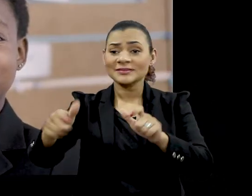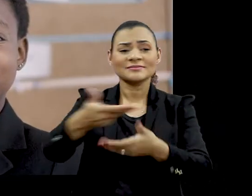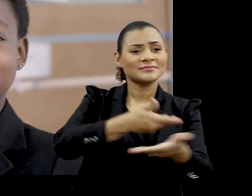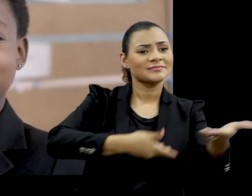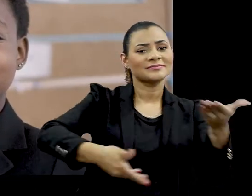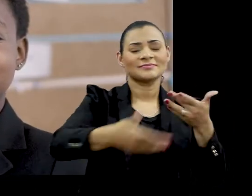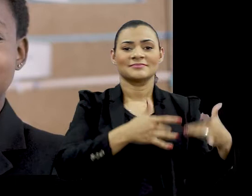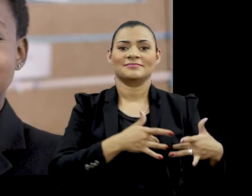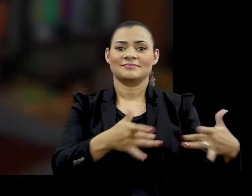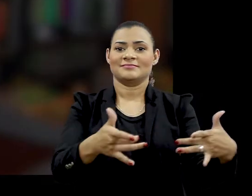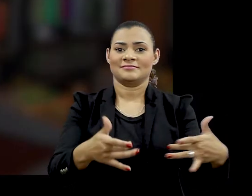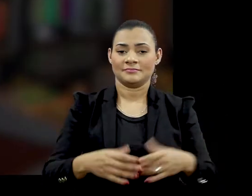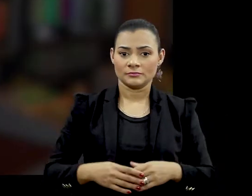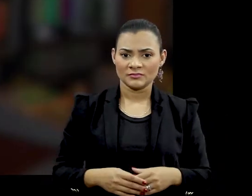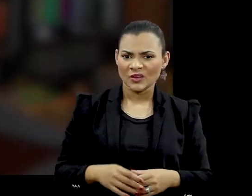espírito de fraternidade